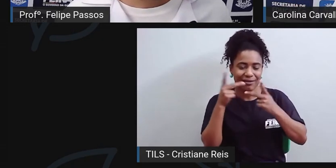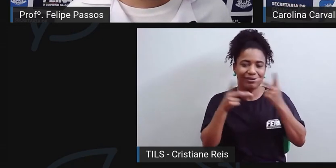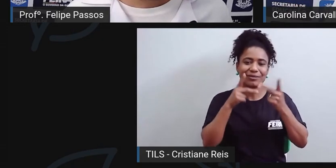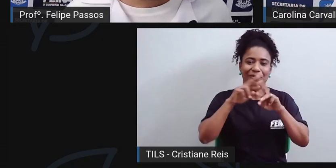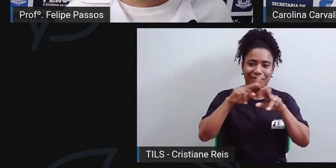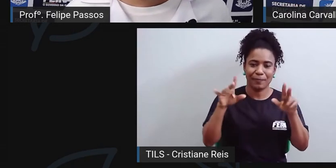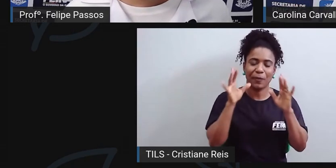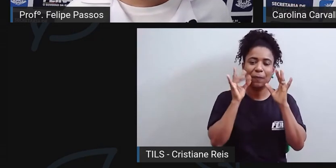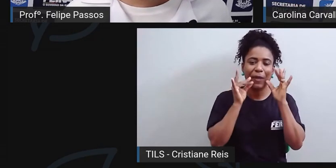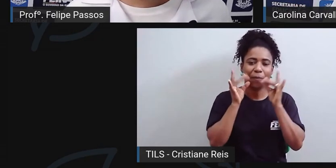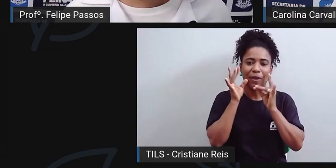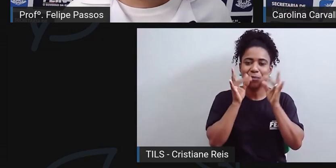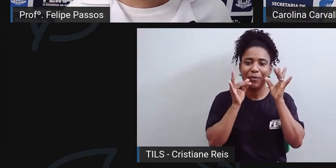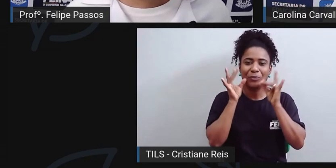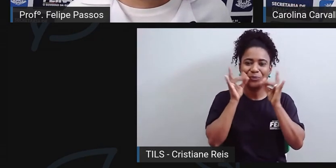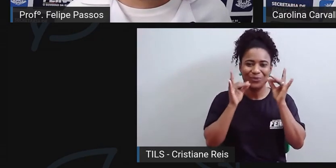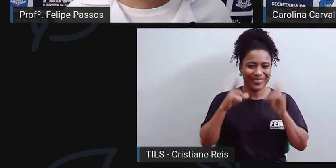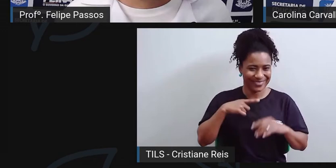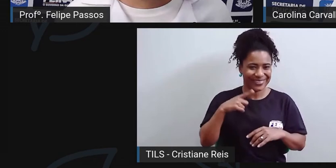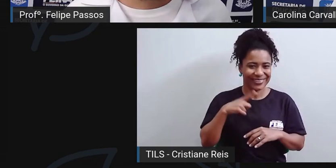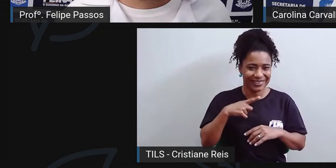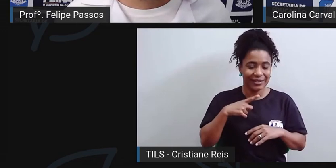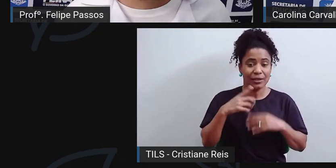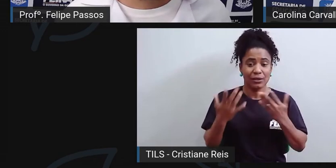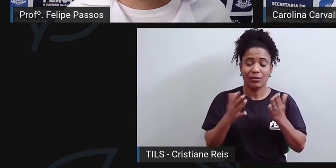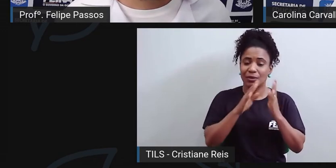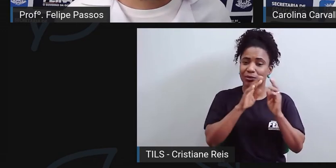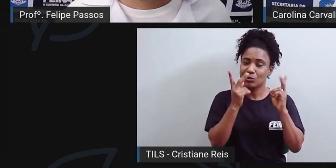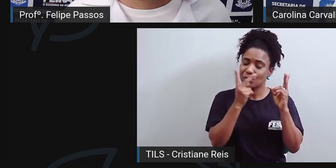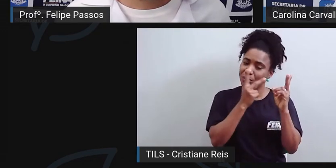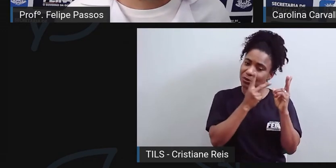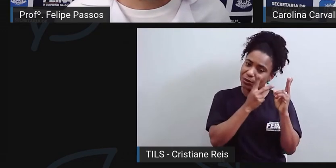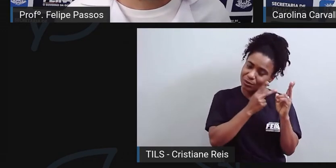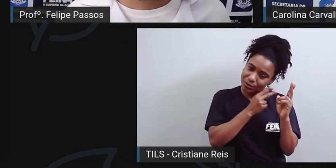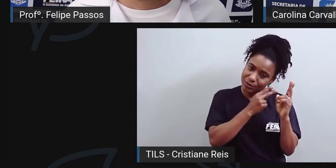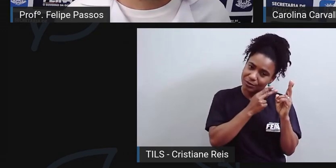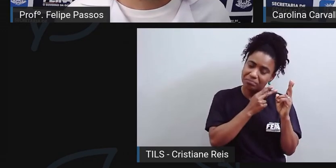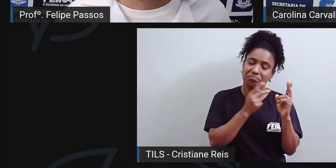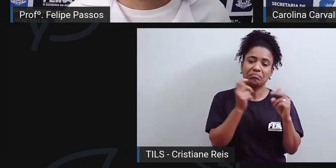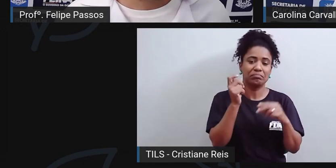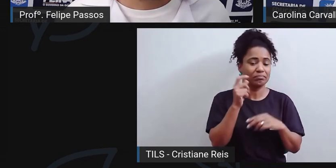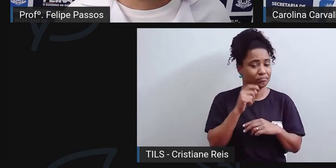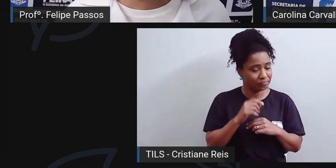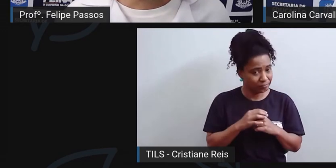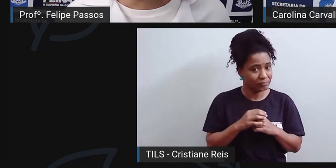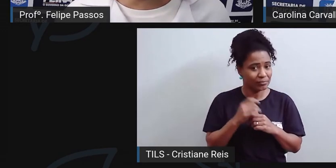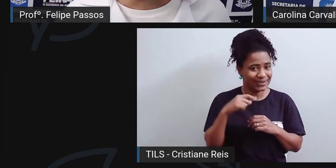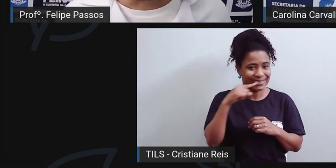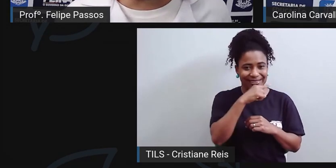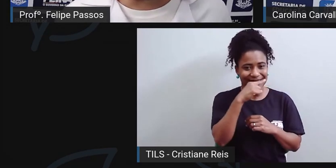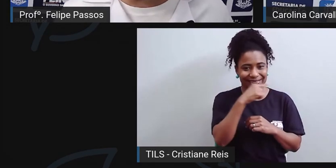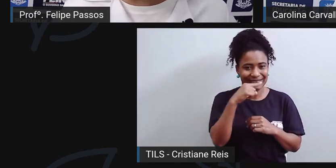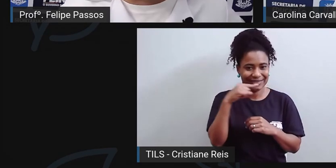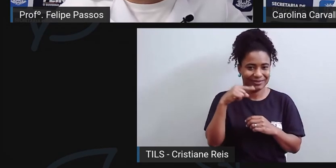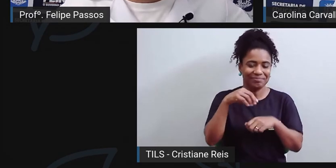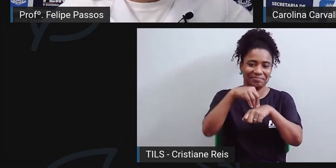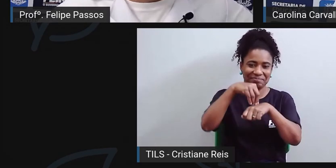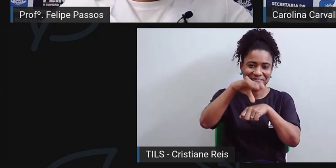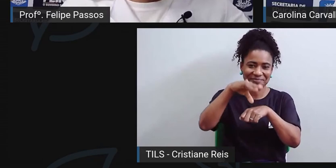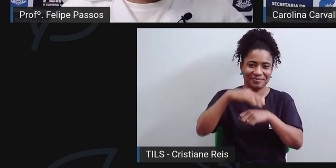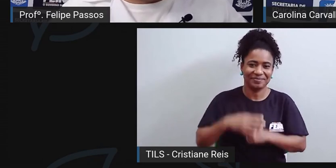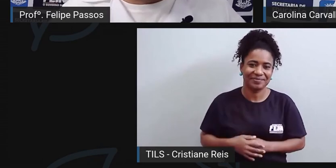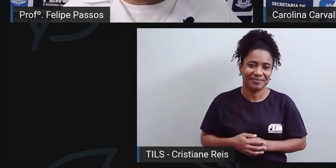que a saliva está ali sendo produzida. Então, essas são as principais dicas. Beleza!